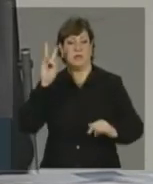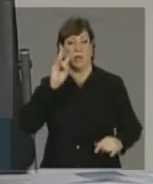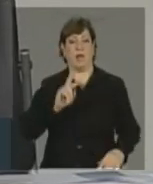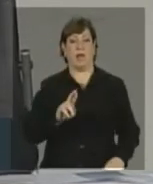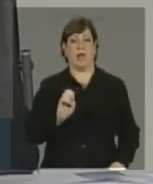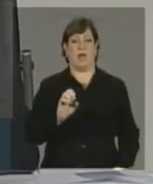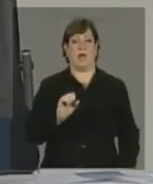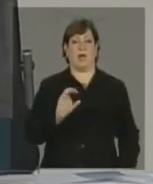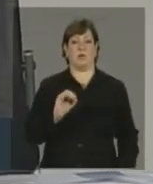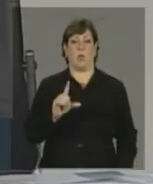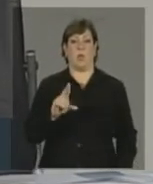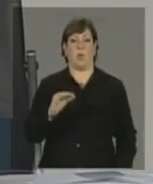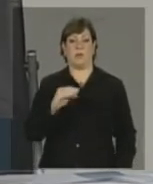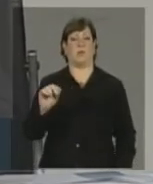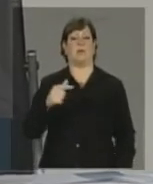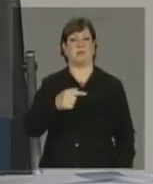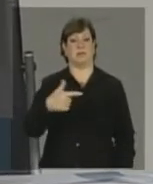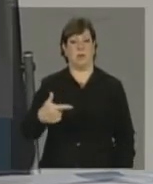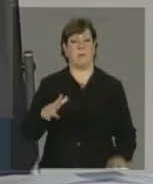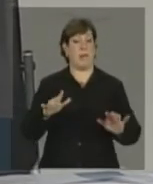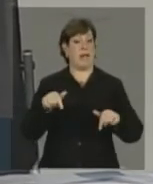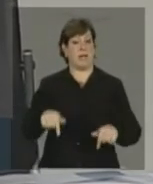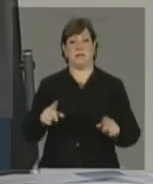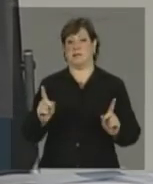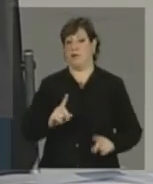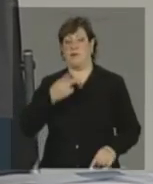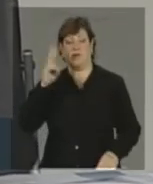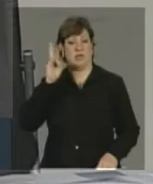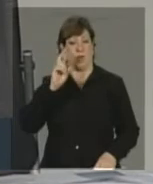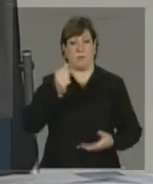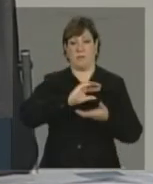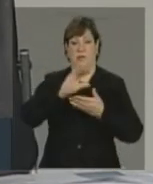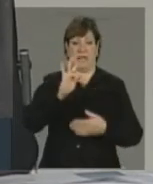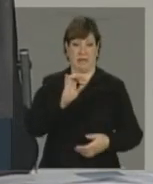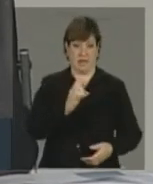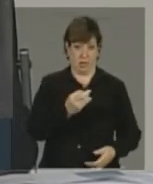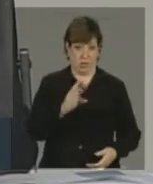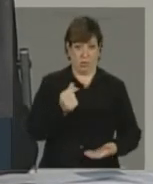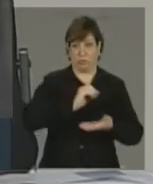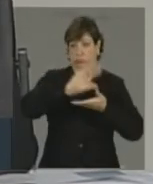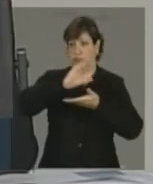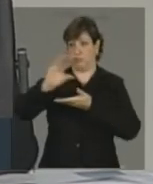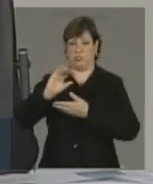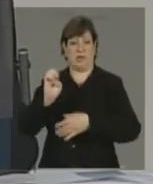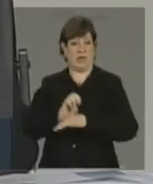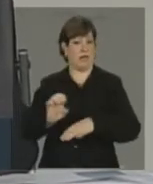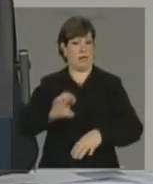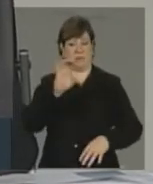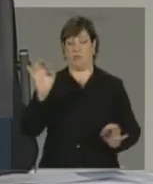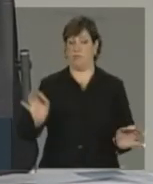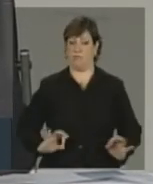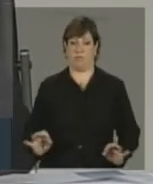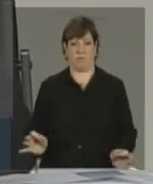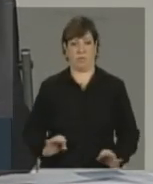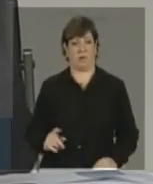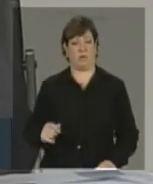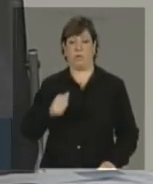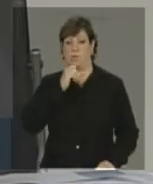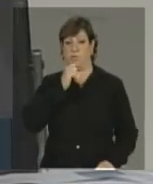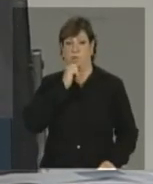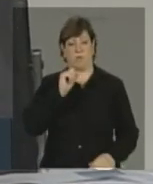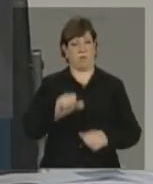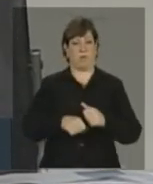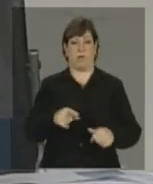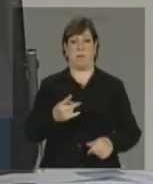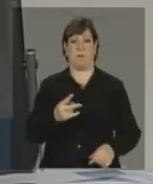mas elas não incluem transferências diretas do Tesouro para os estados. isso não está em discussão e não ocorrerá, portanto, não mudará o